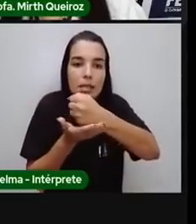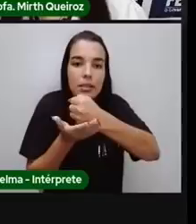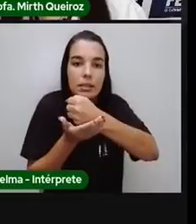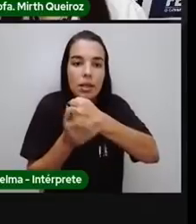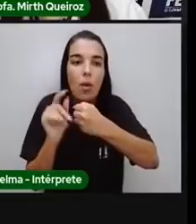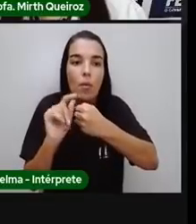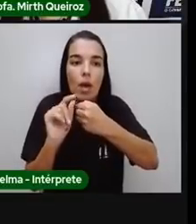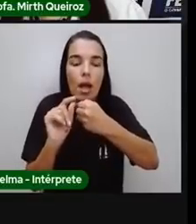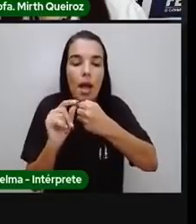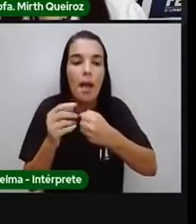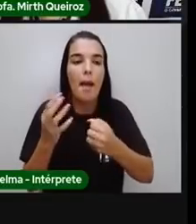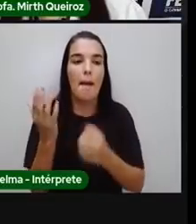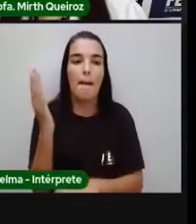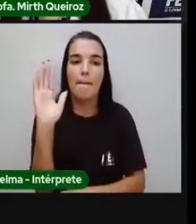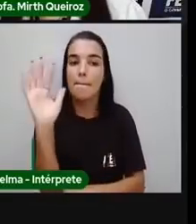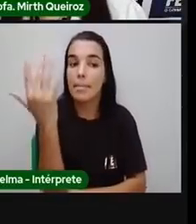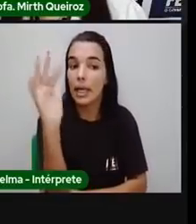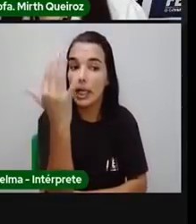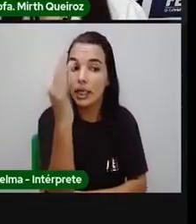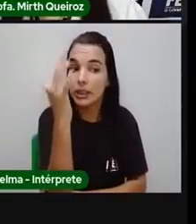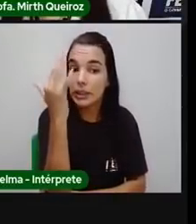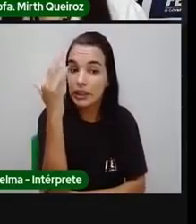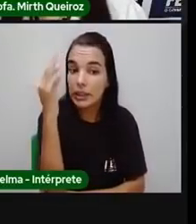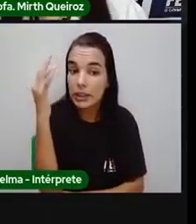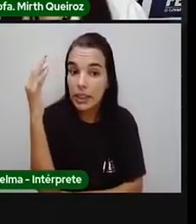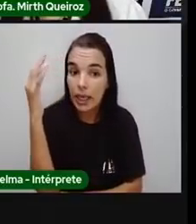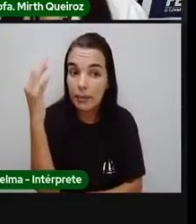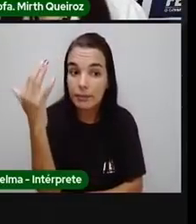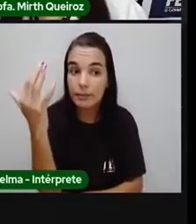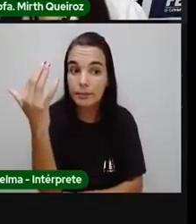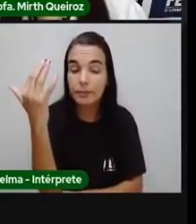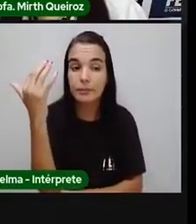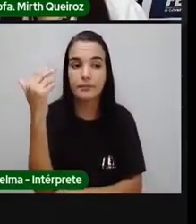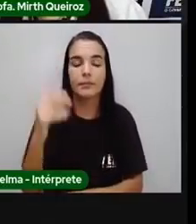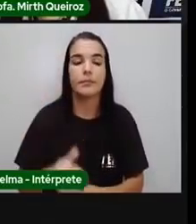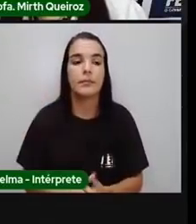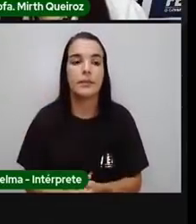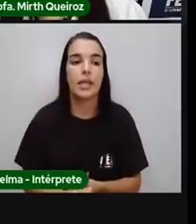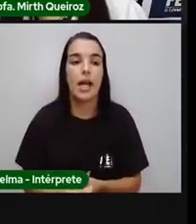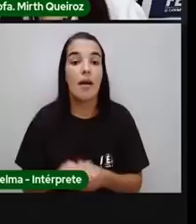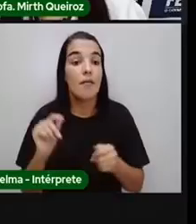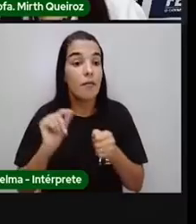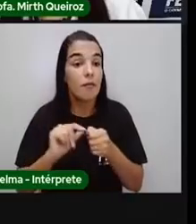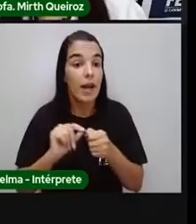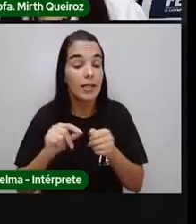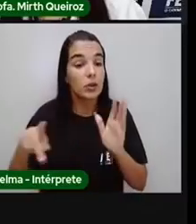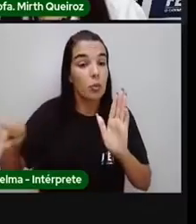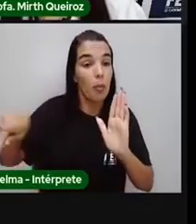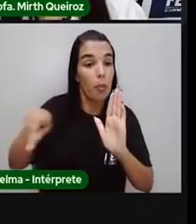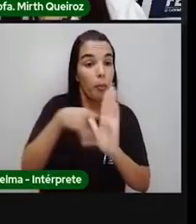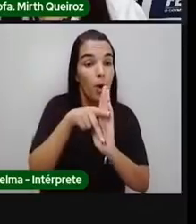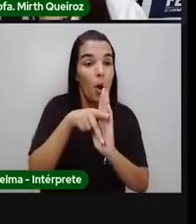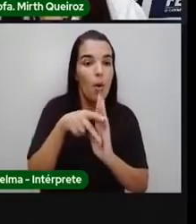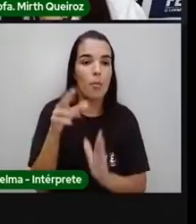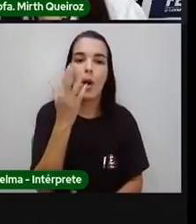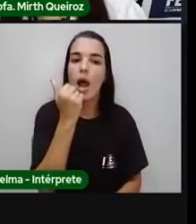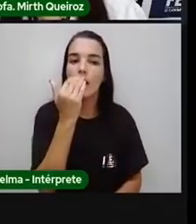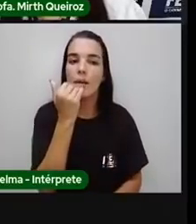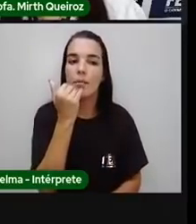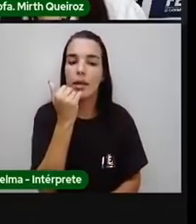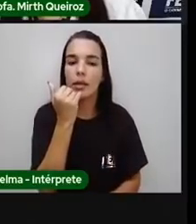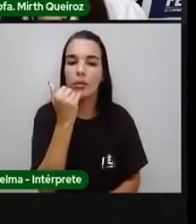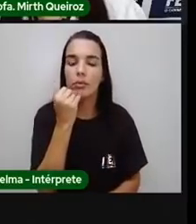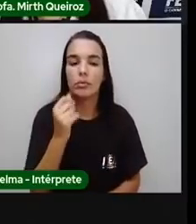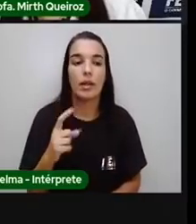plantas. As plantas, como eu disse para vocês, elas produzem a sua própria alimentação. Por isso que elas são chamadas de